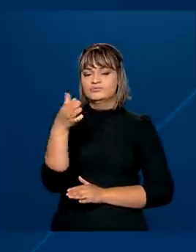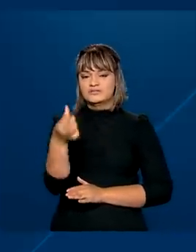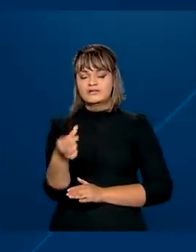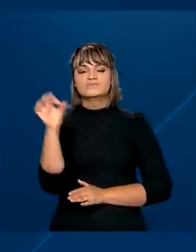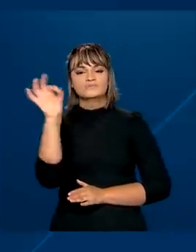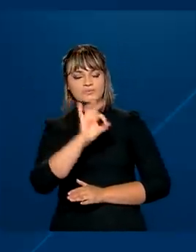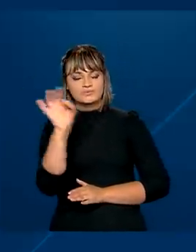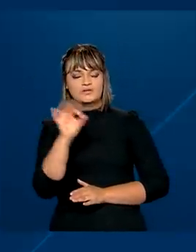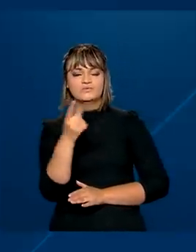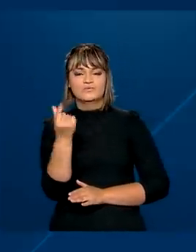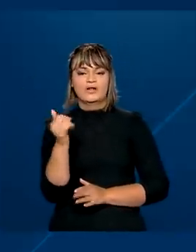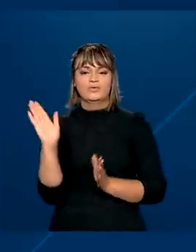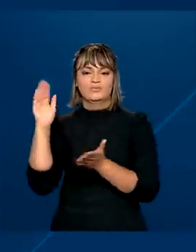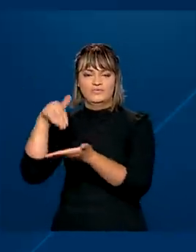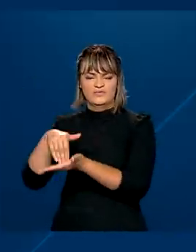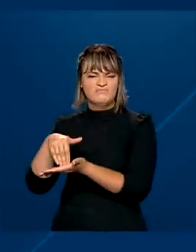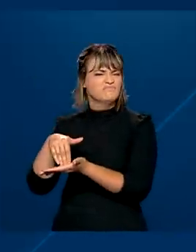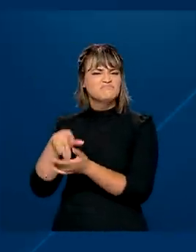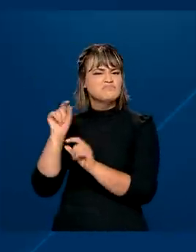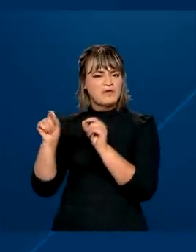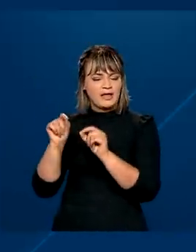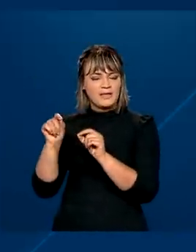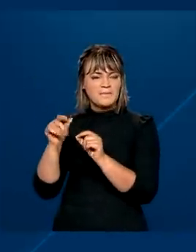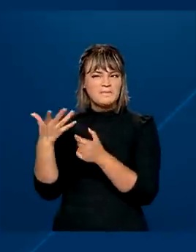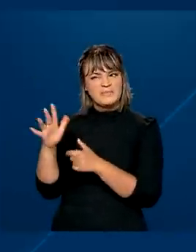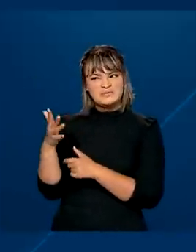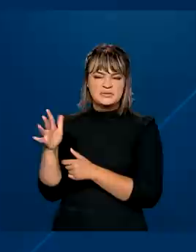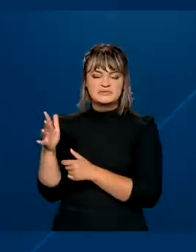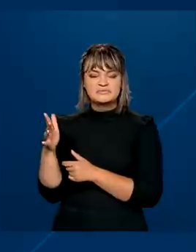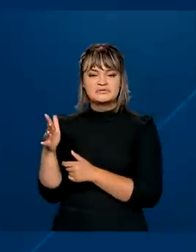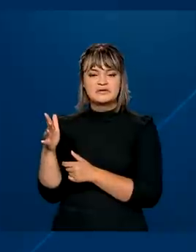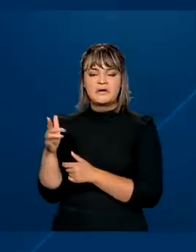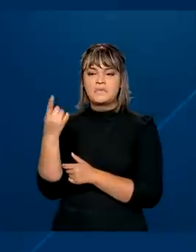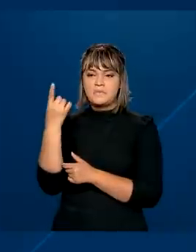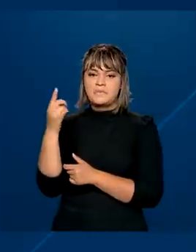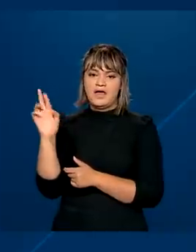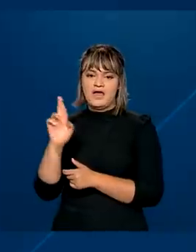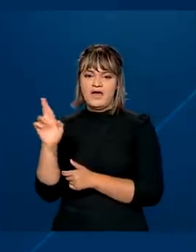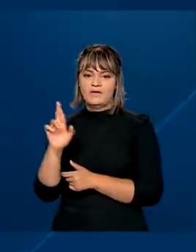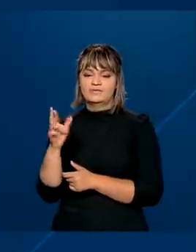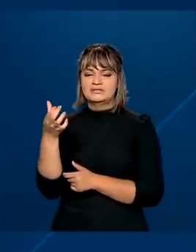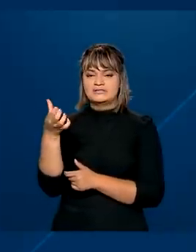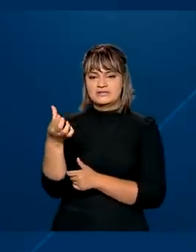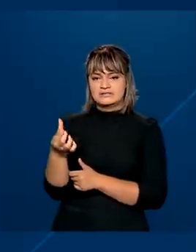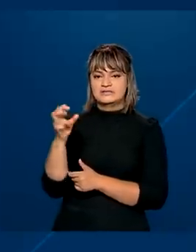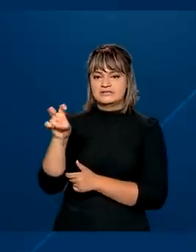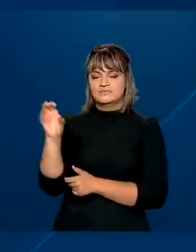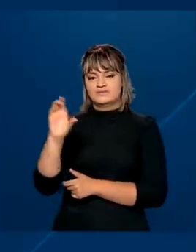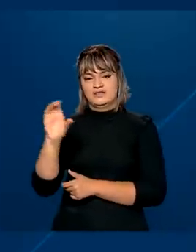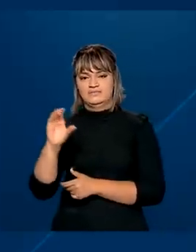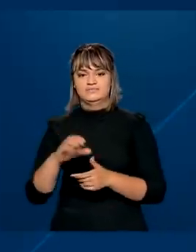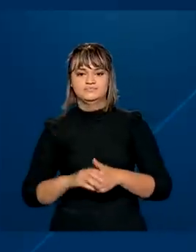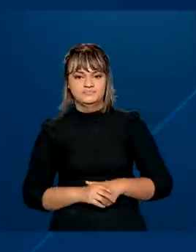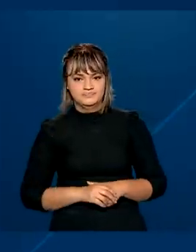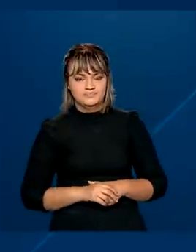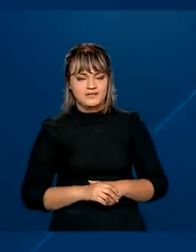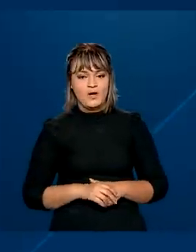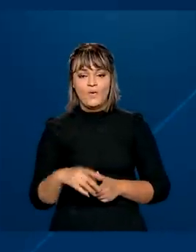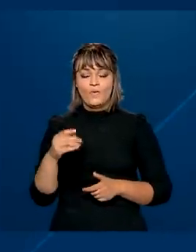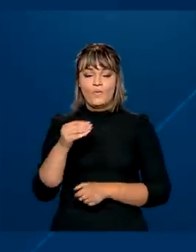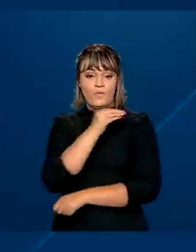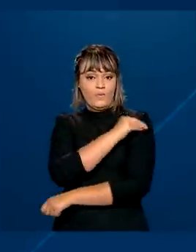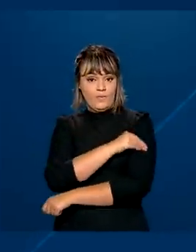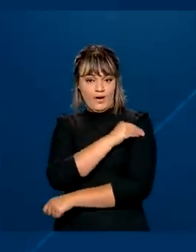% do preço, ou seja, aproximadamente R$,65. O